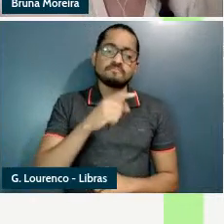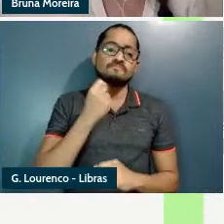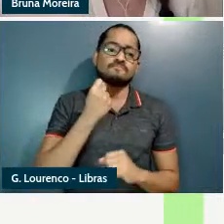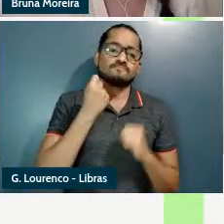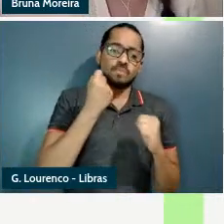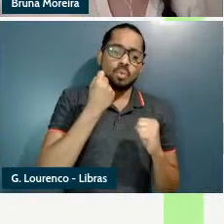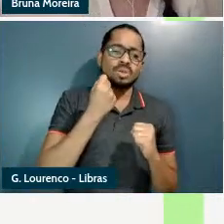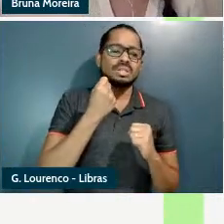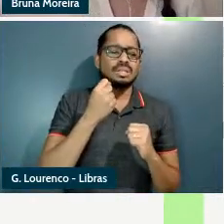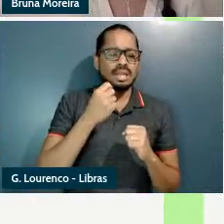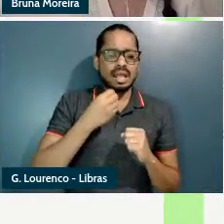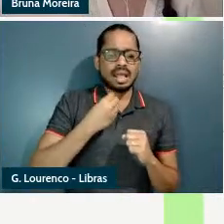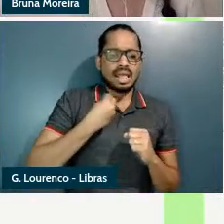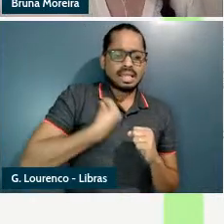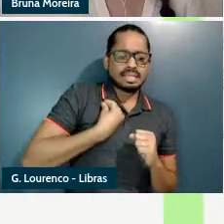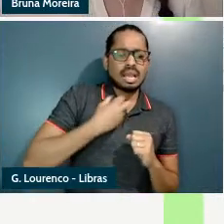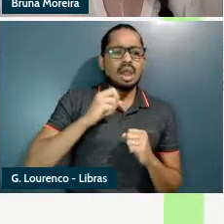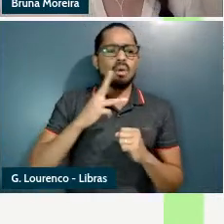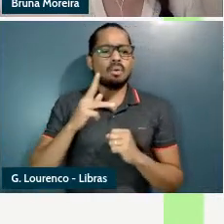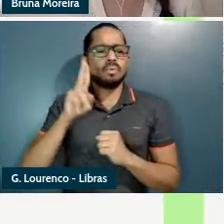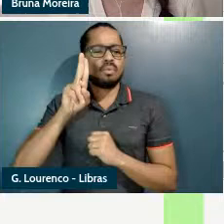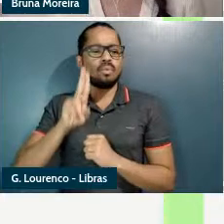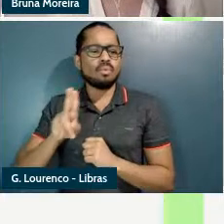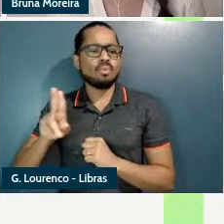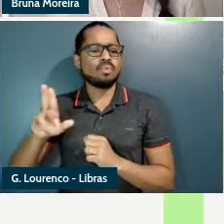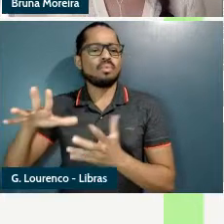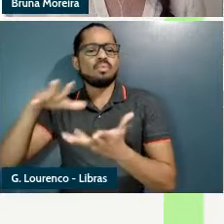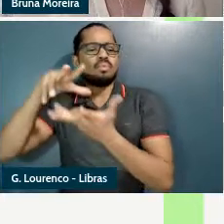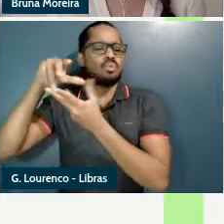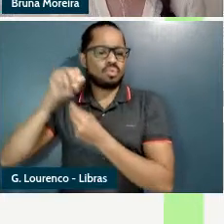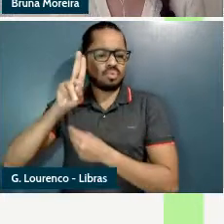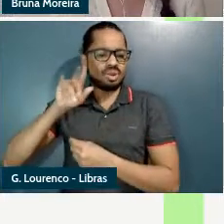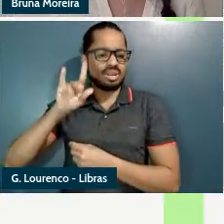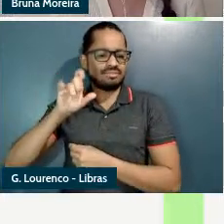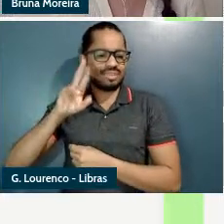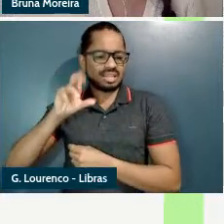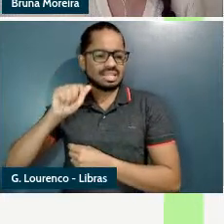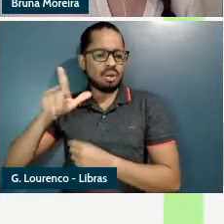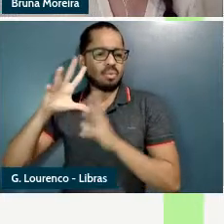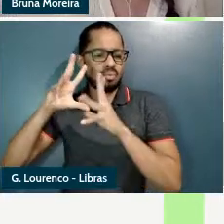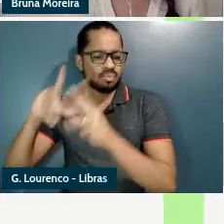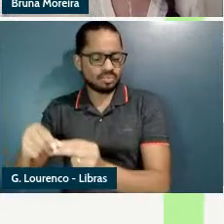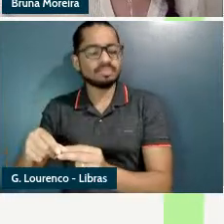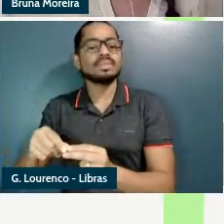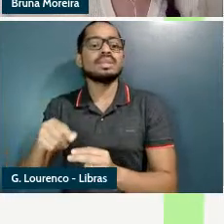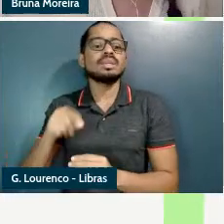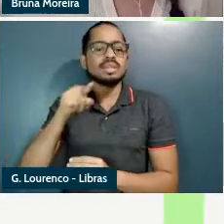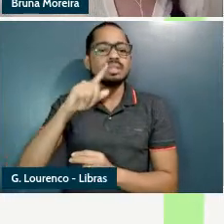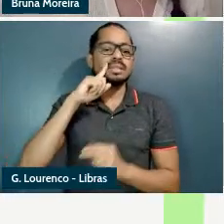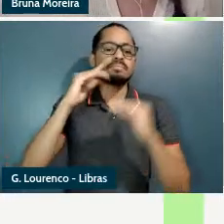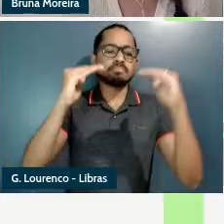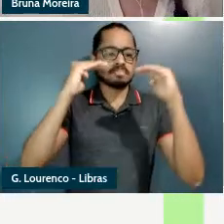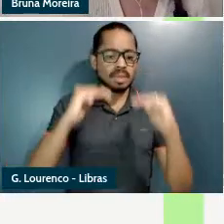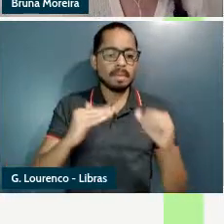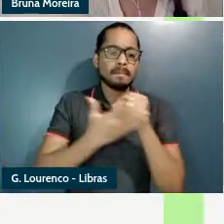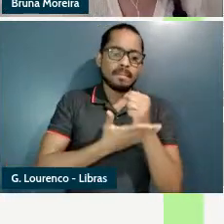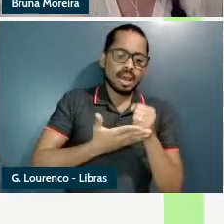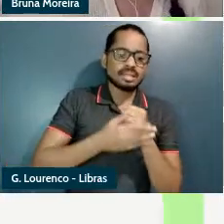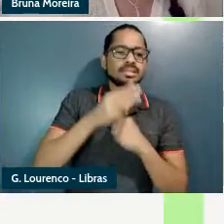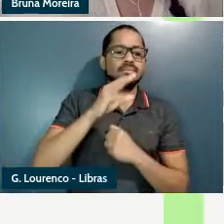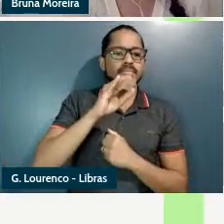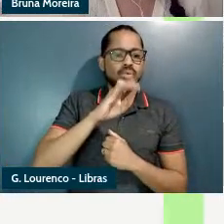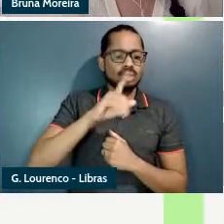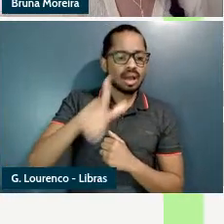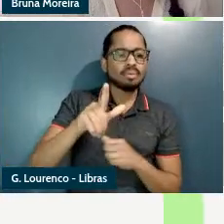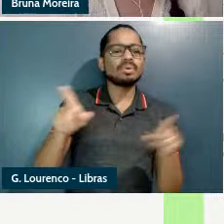necessidade de dever a base modal circunstancial ou epistêmica e a fonte de ordenamento estereotípica ou deontica